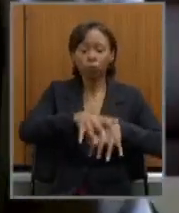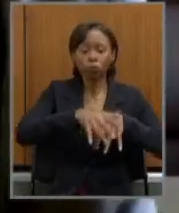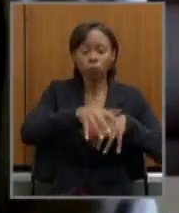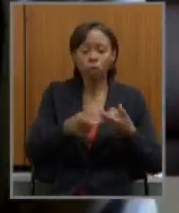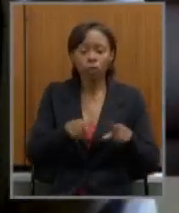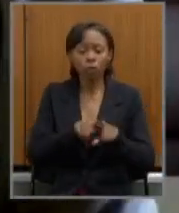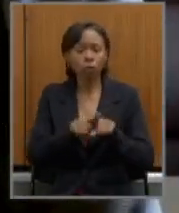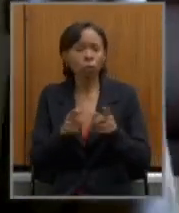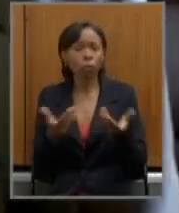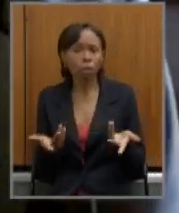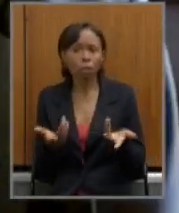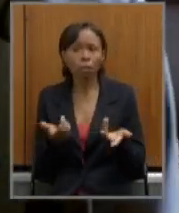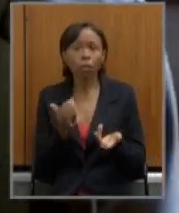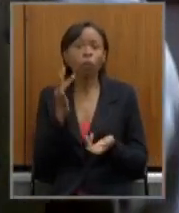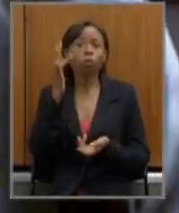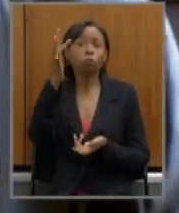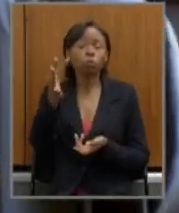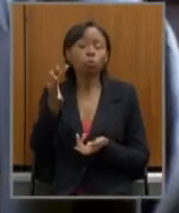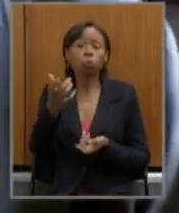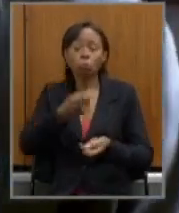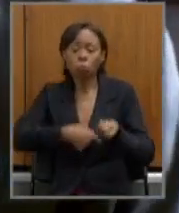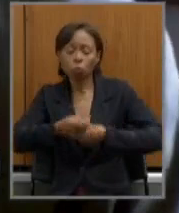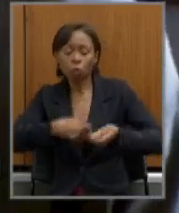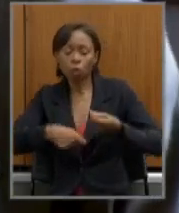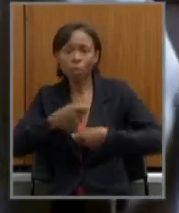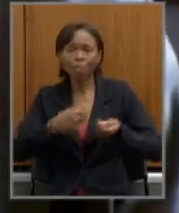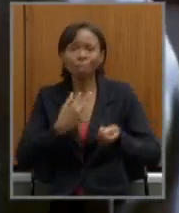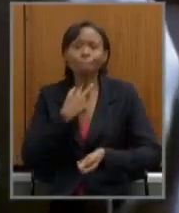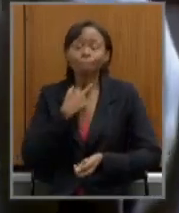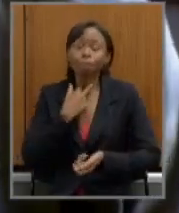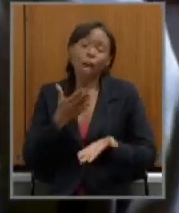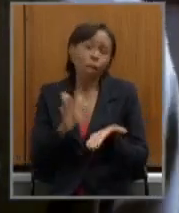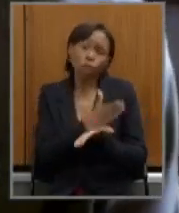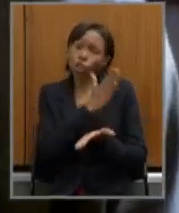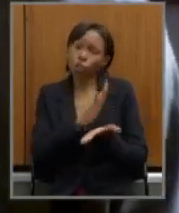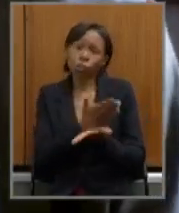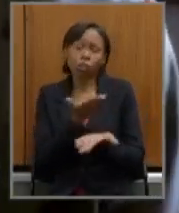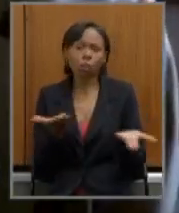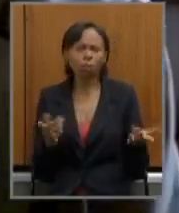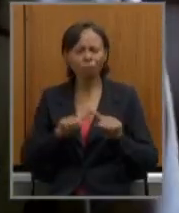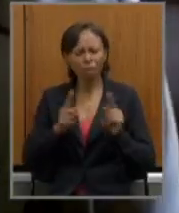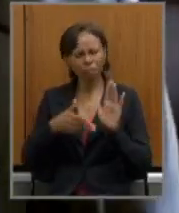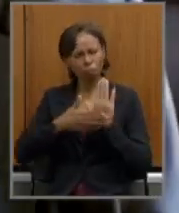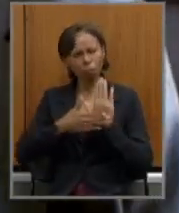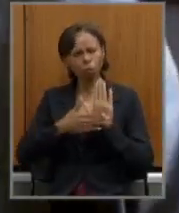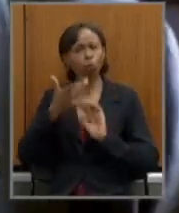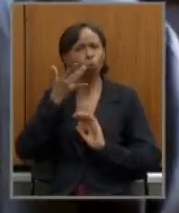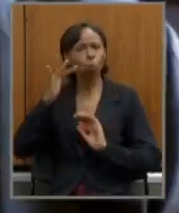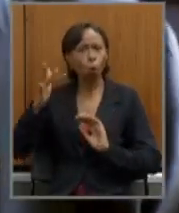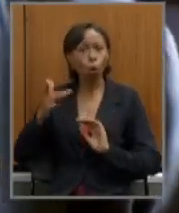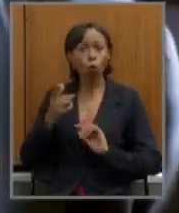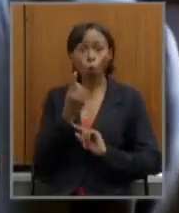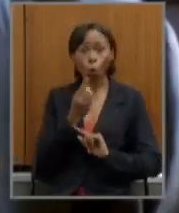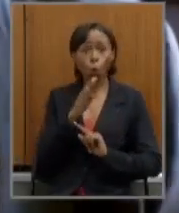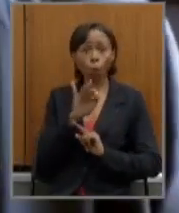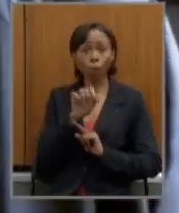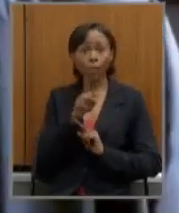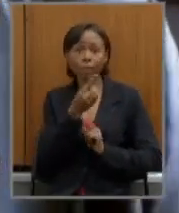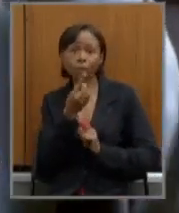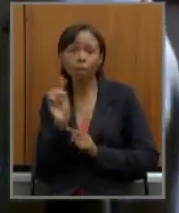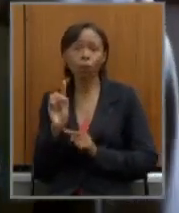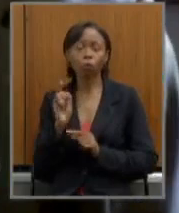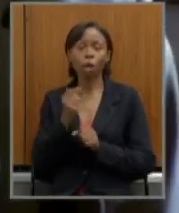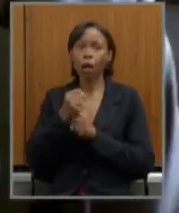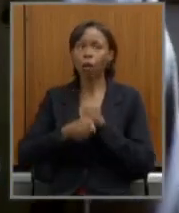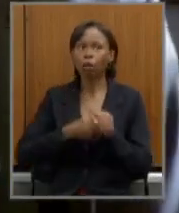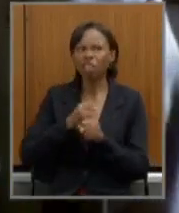mercado não suportava mais é só retirar mas essa proposta do ouro por exemplo dá um bilhão um bilhão um ano esse